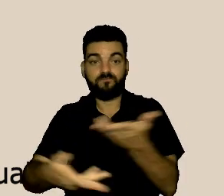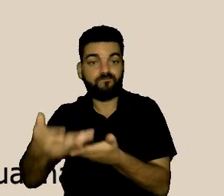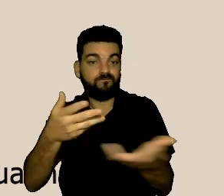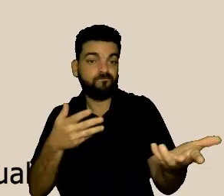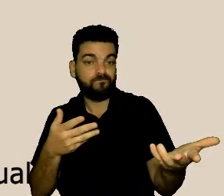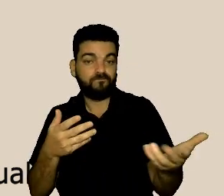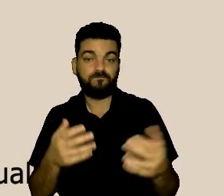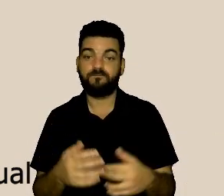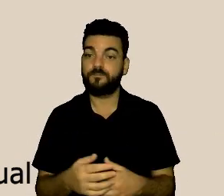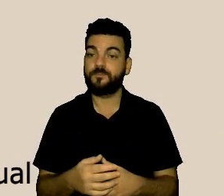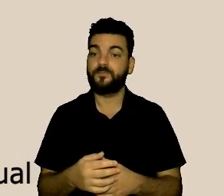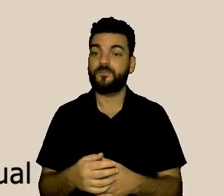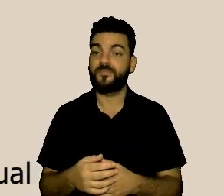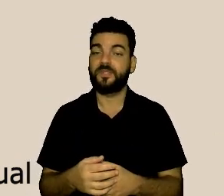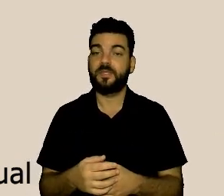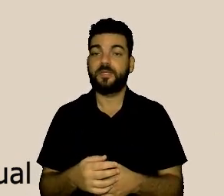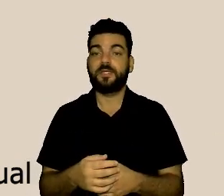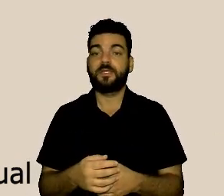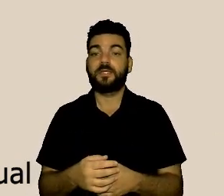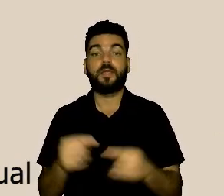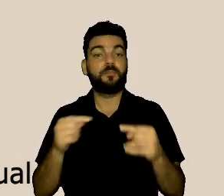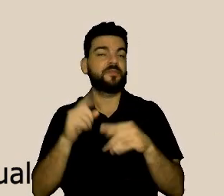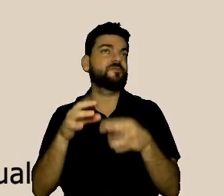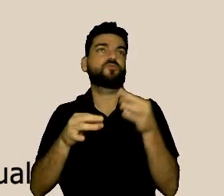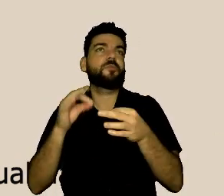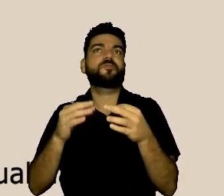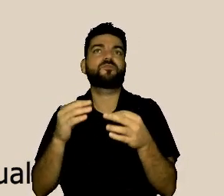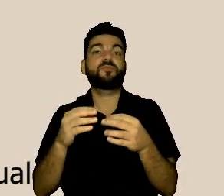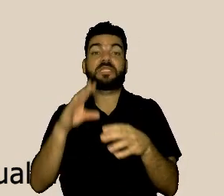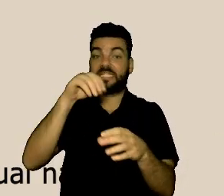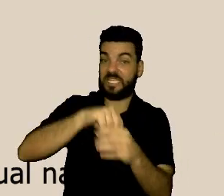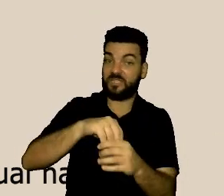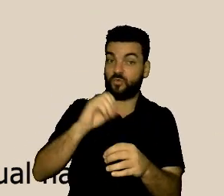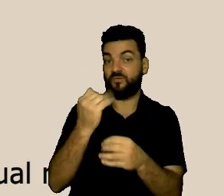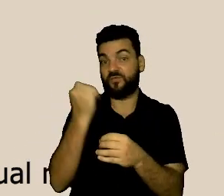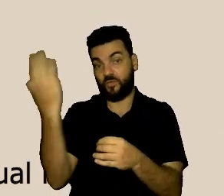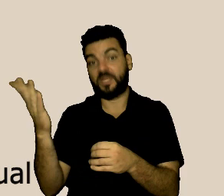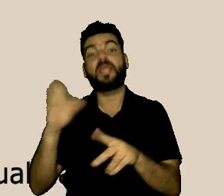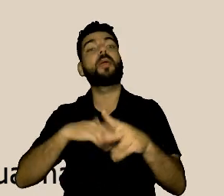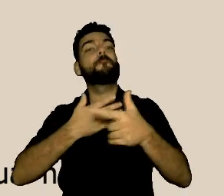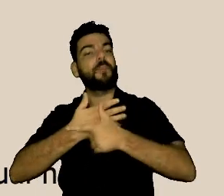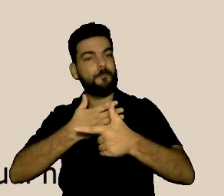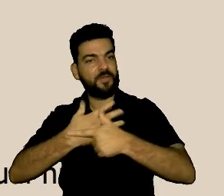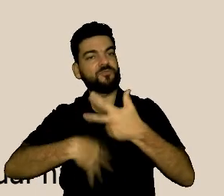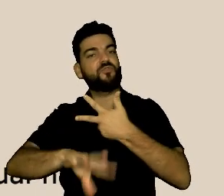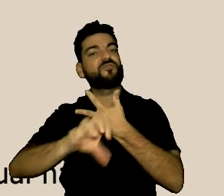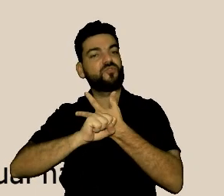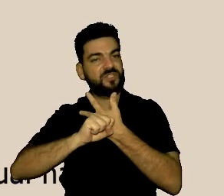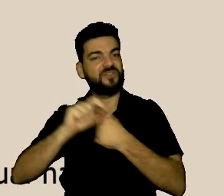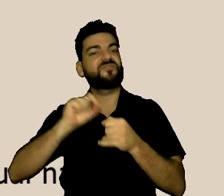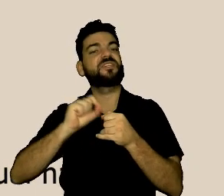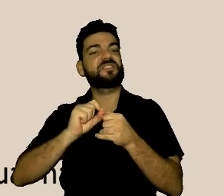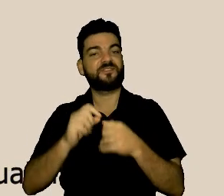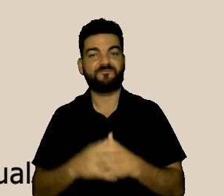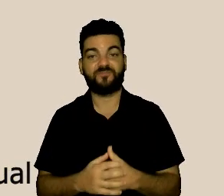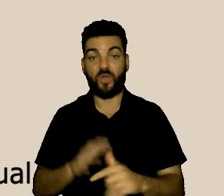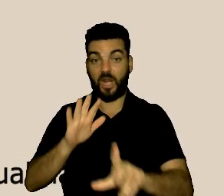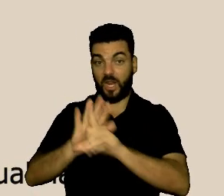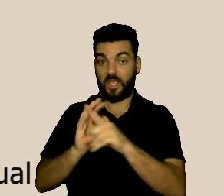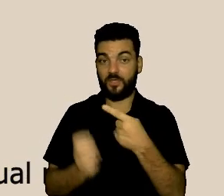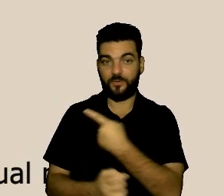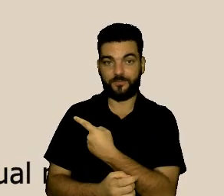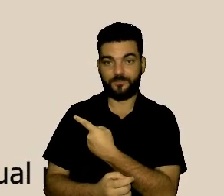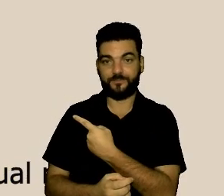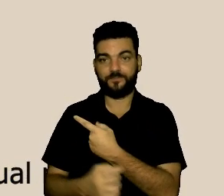atribuição da ouvidoria pela lei 13.460. No entanto, essa nossa atribuição,